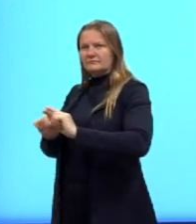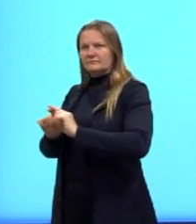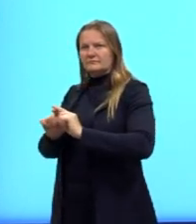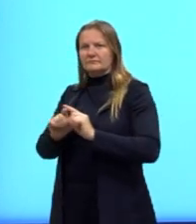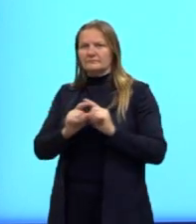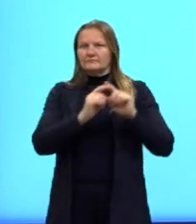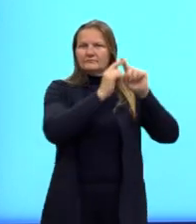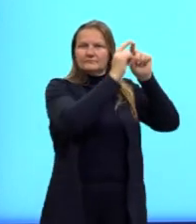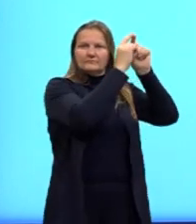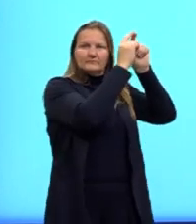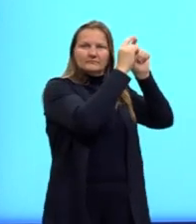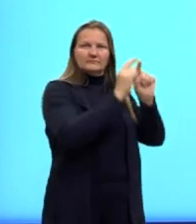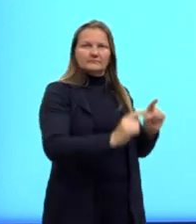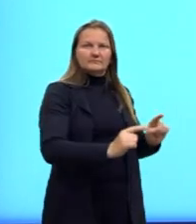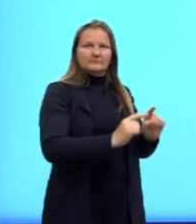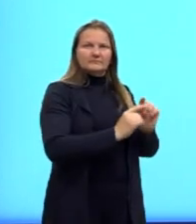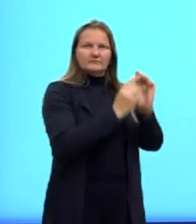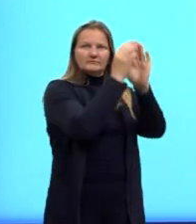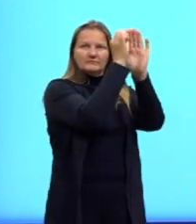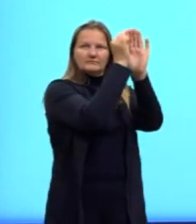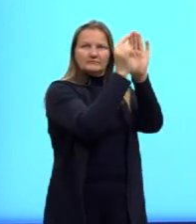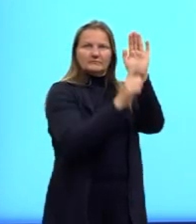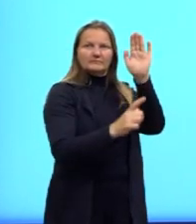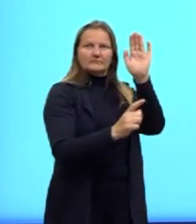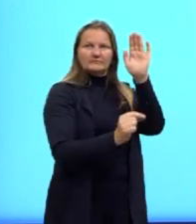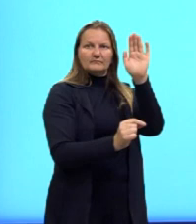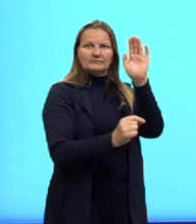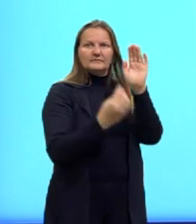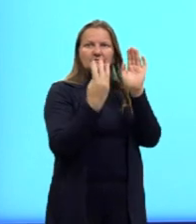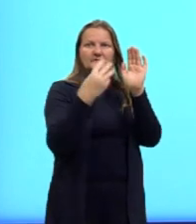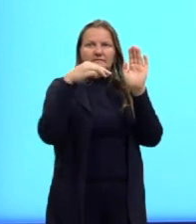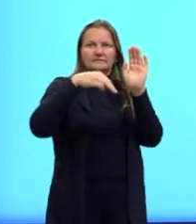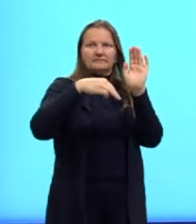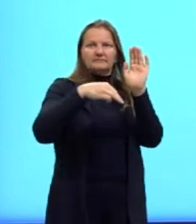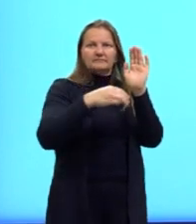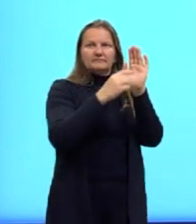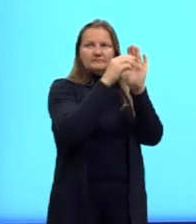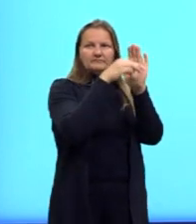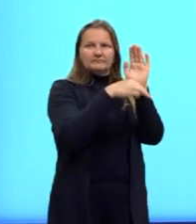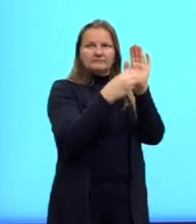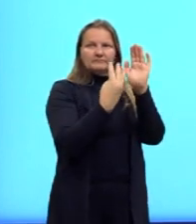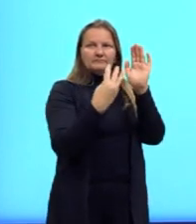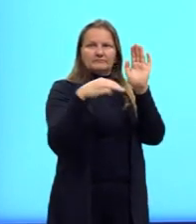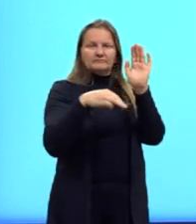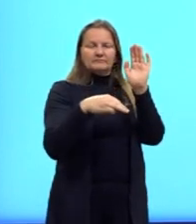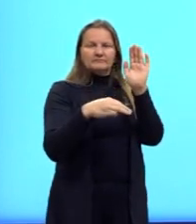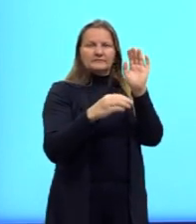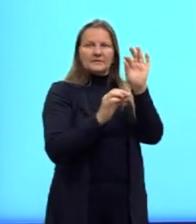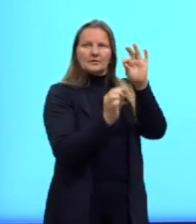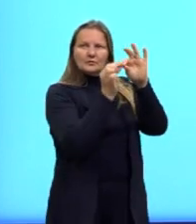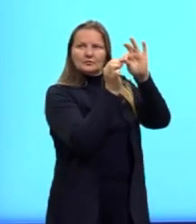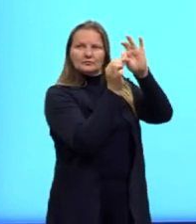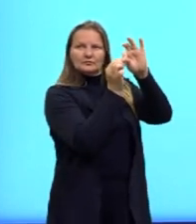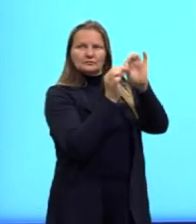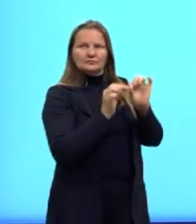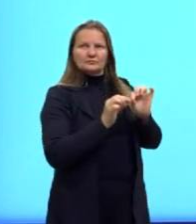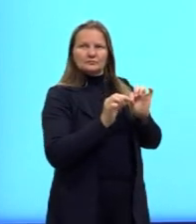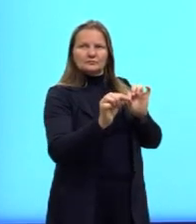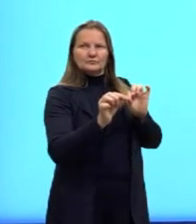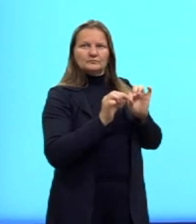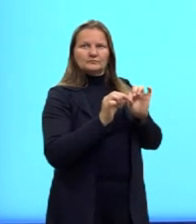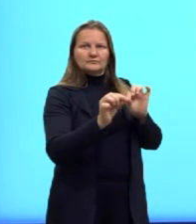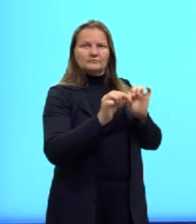compõem essa figura. Essas hastes, elas medem 3 metros cada uma. E, de novo, né? A distância entre essas duas